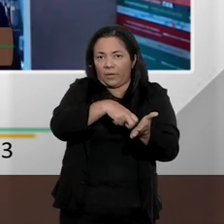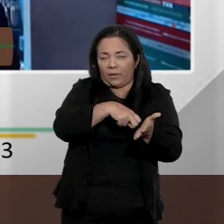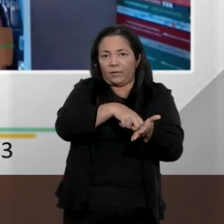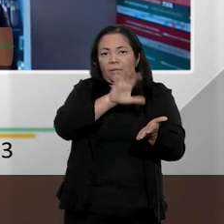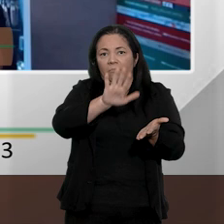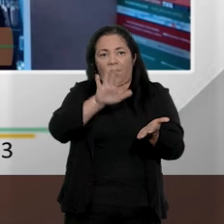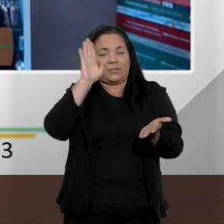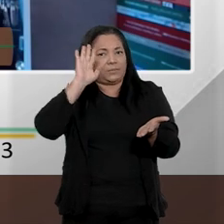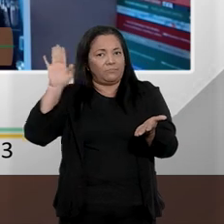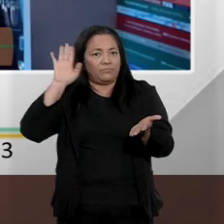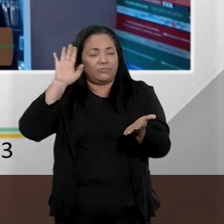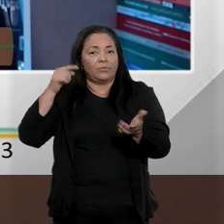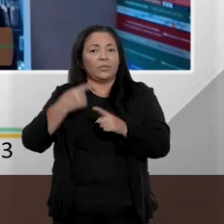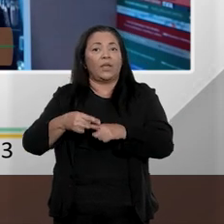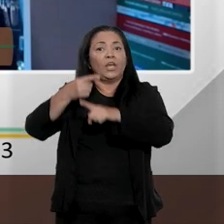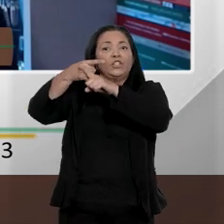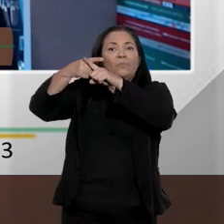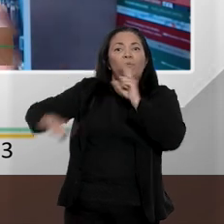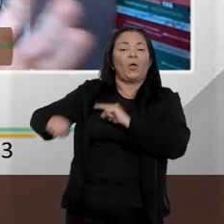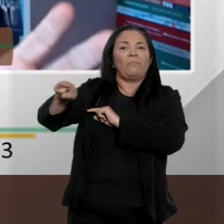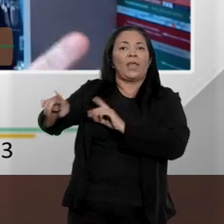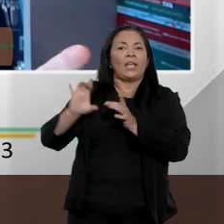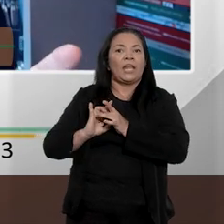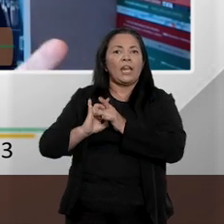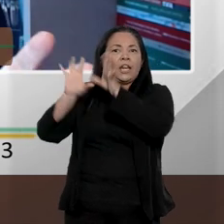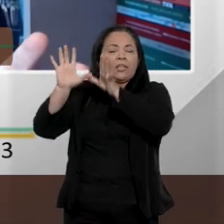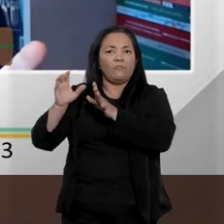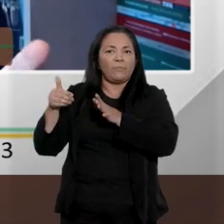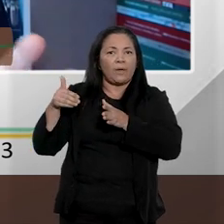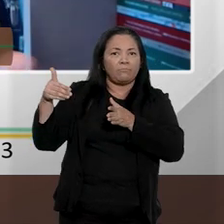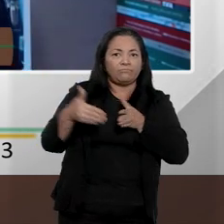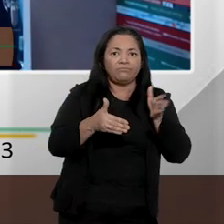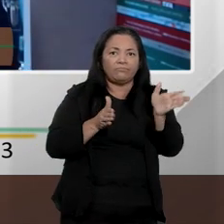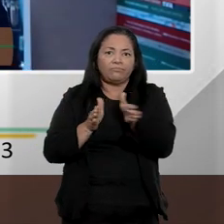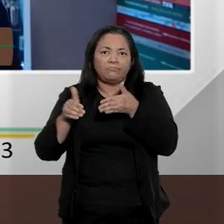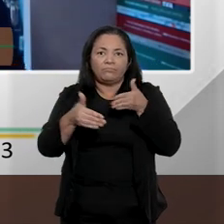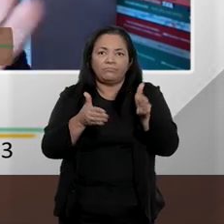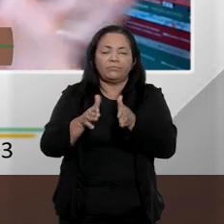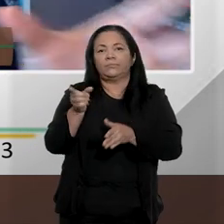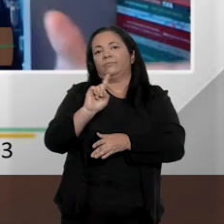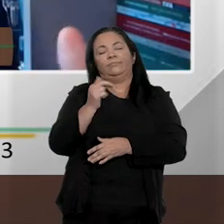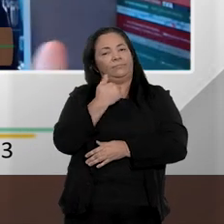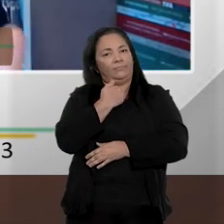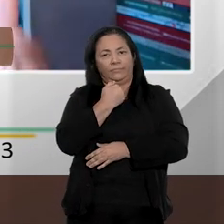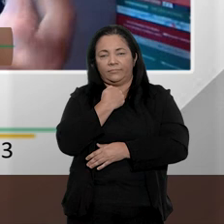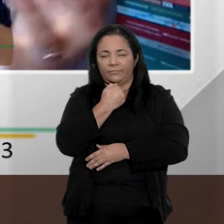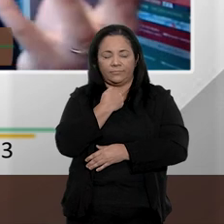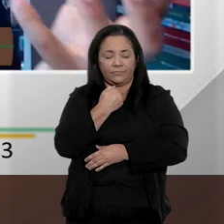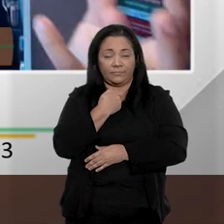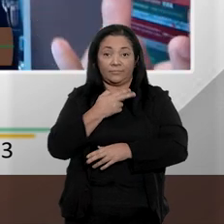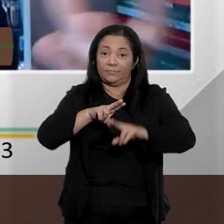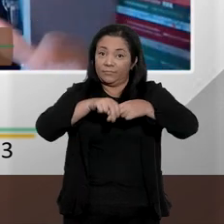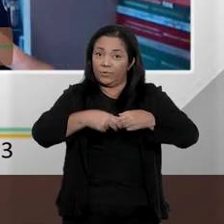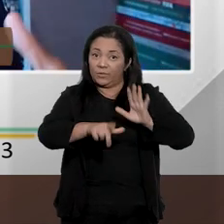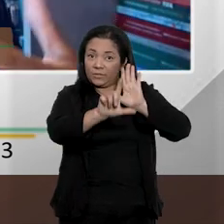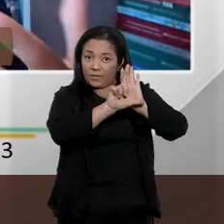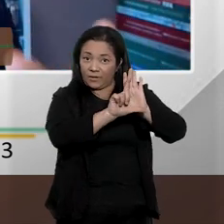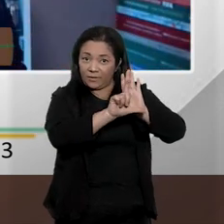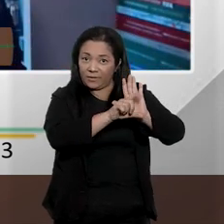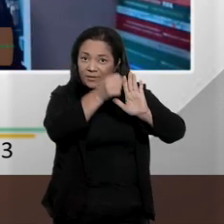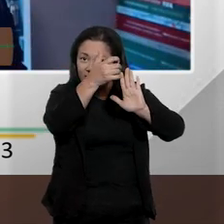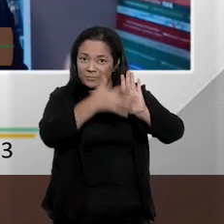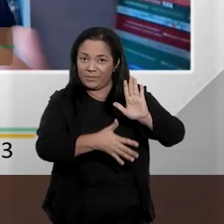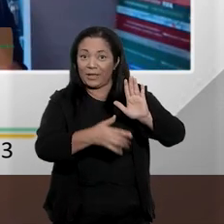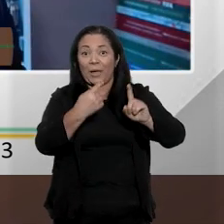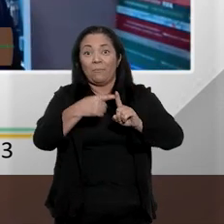a partir da lógica da privação da liberdade estrita individual da pessoa. A lei tem um arcabouço por trás de uma